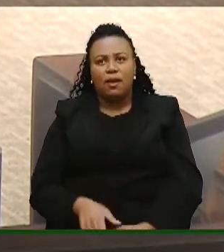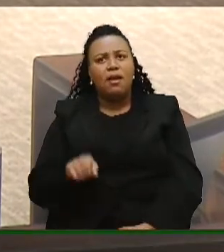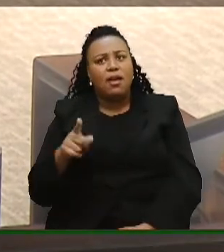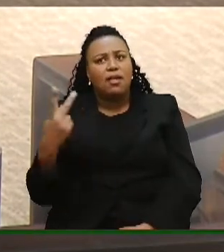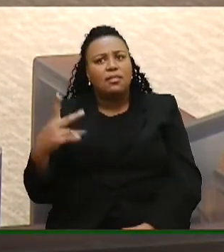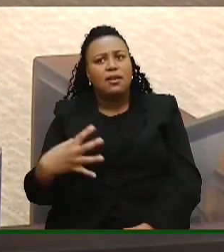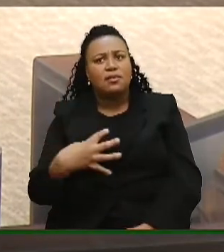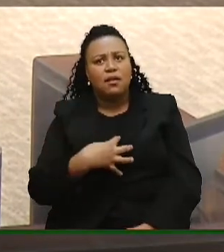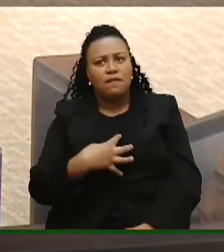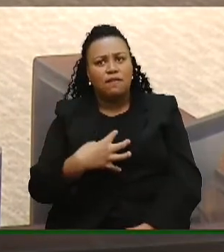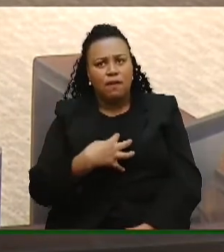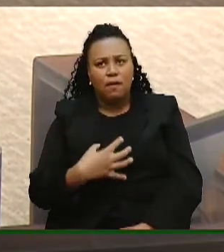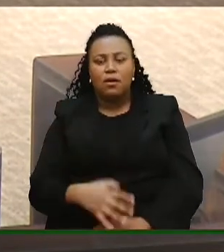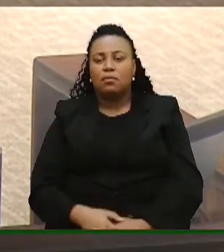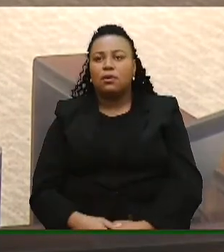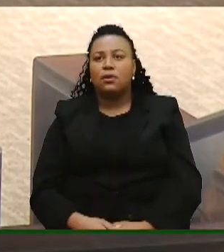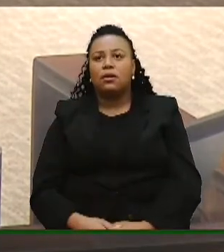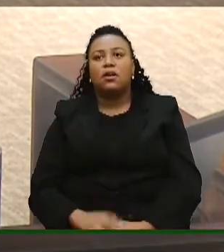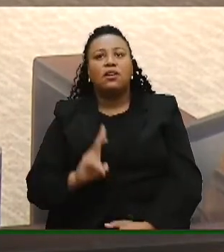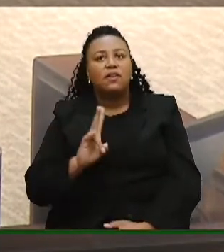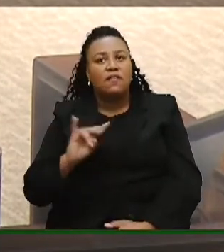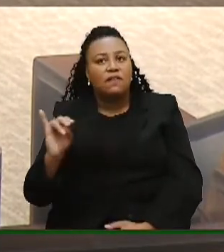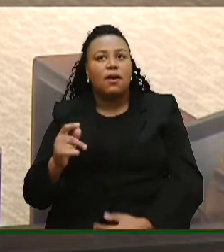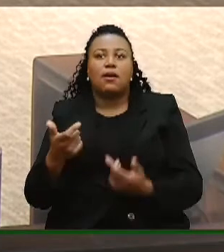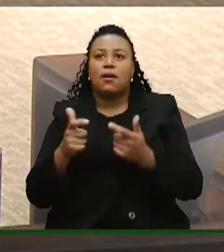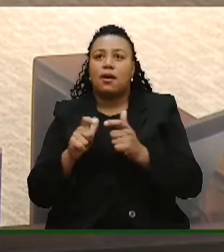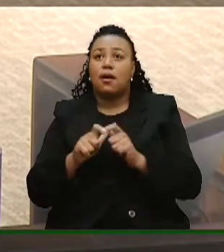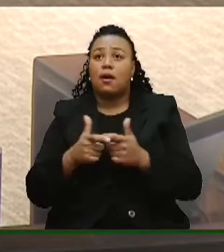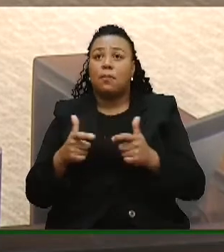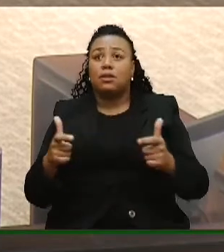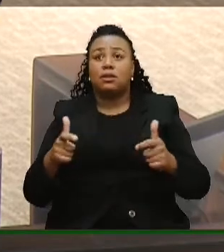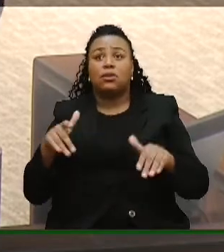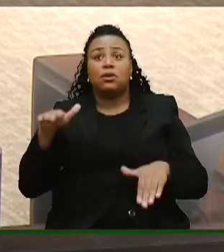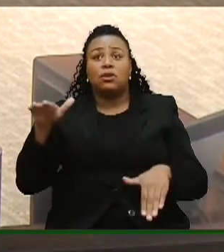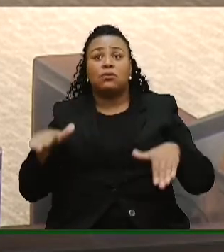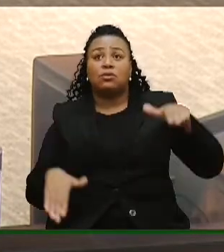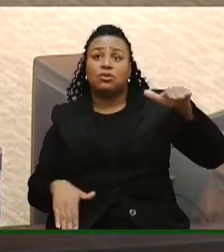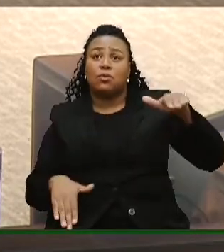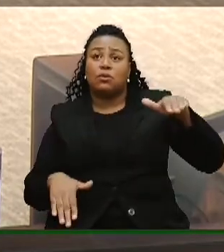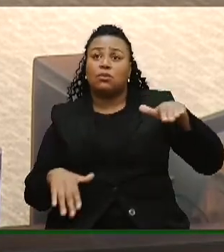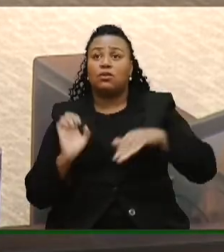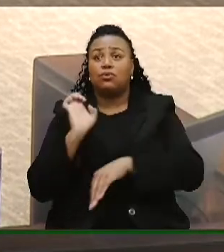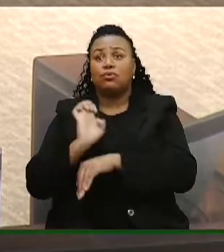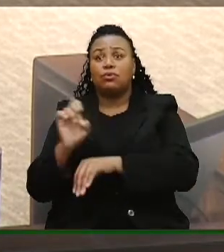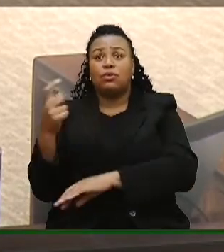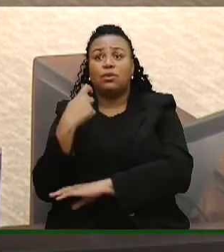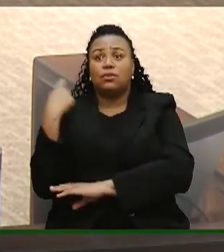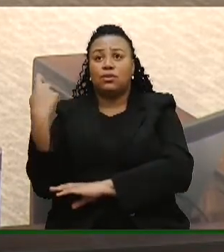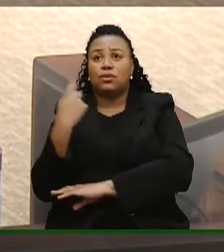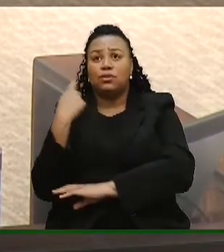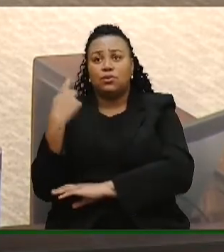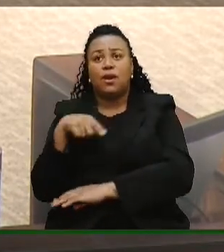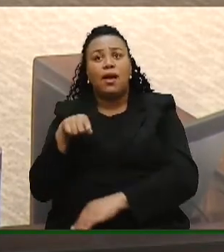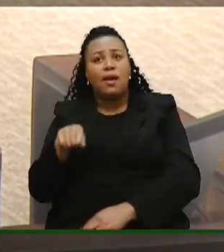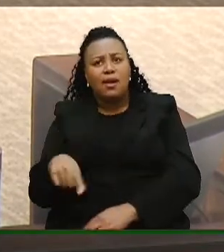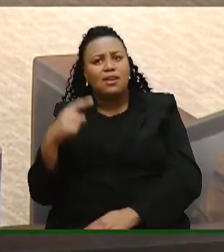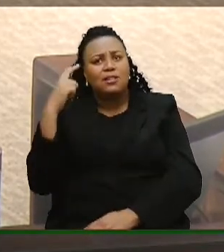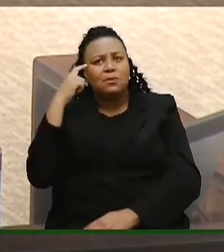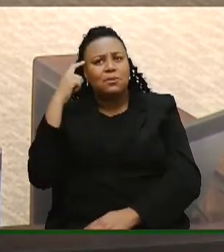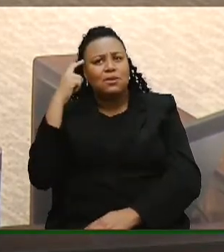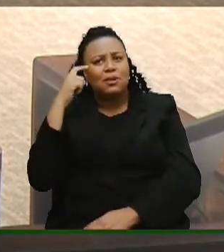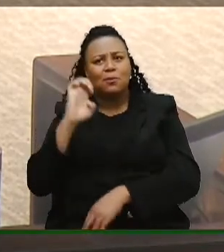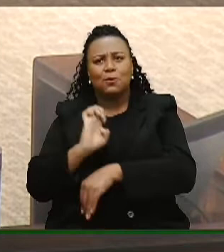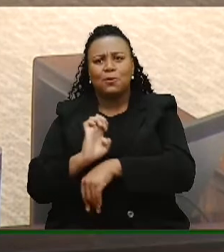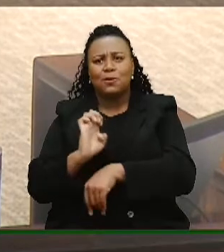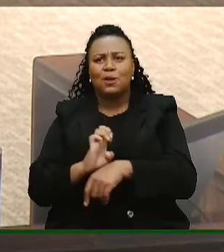dessa forma, senhores, que vai se aumentando a desigualdade aqui no nosso Rio Grande do Sul. É esse pensamento